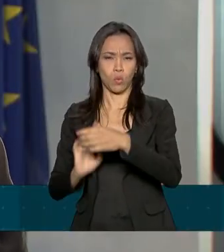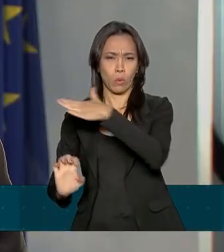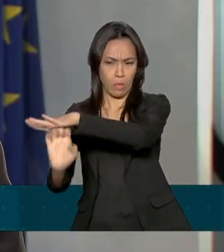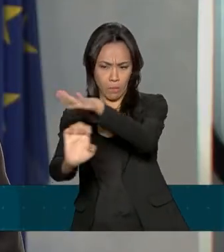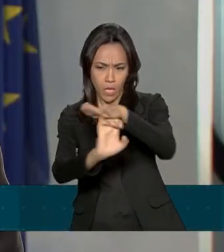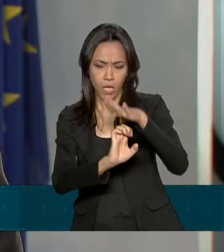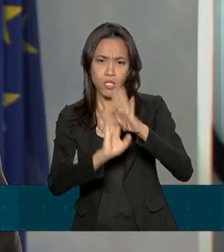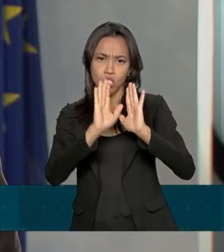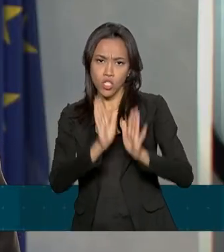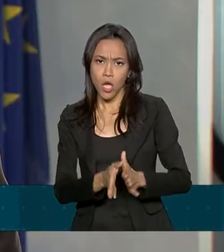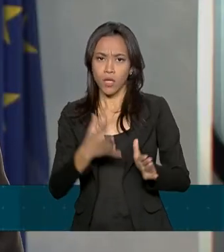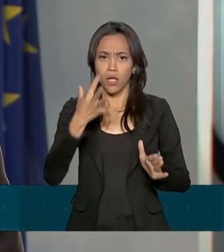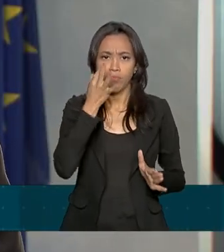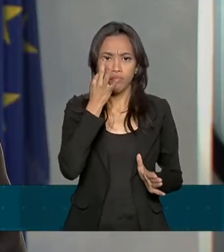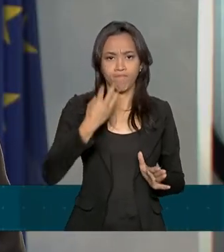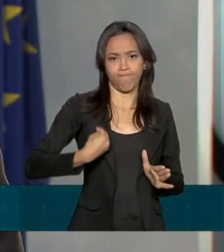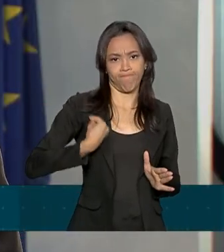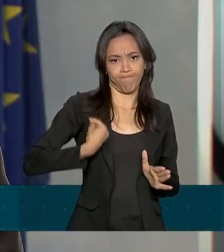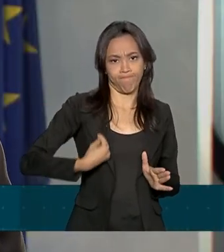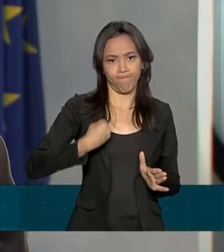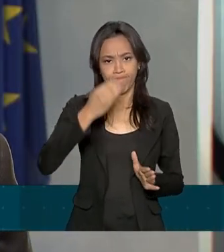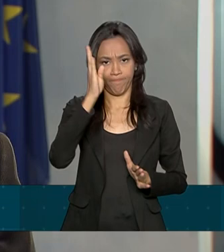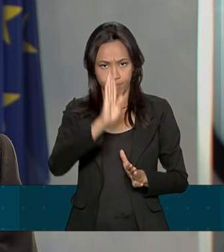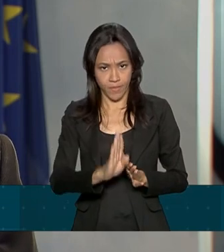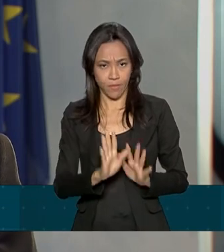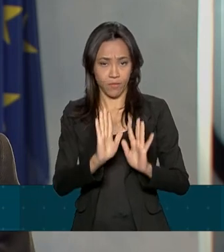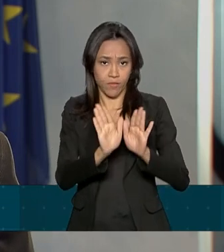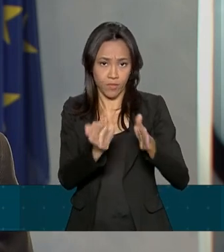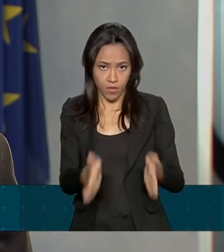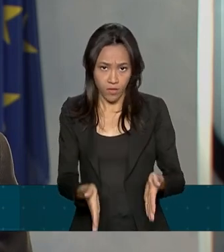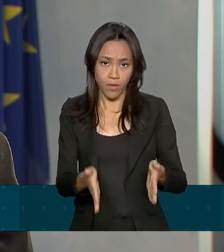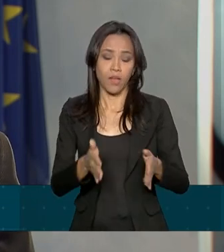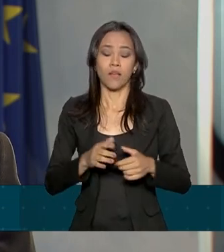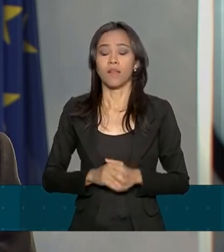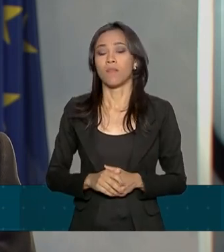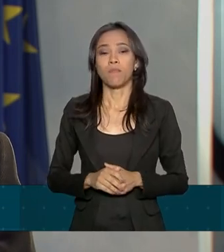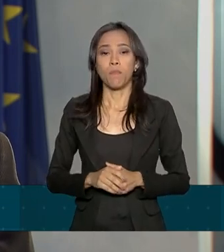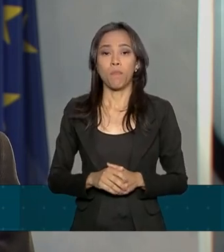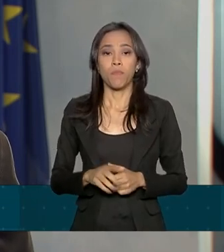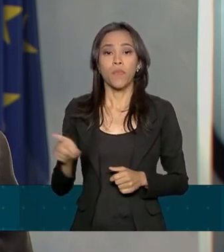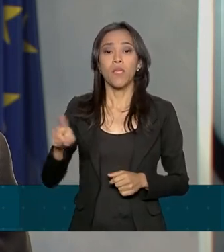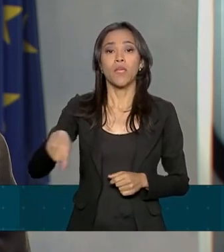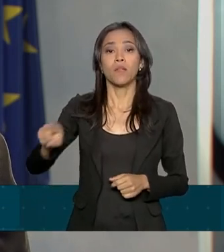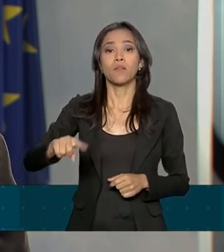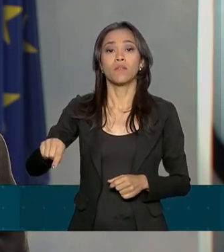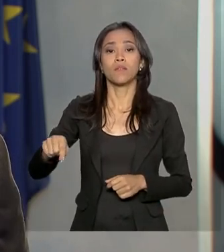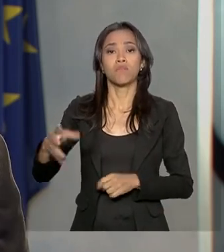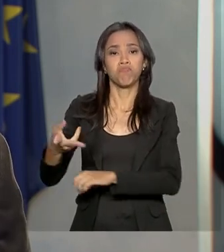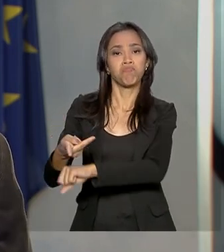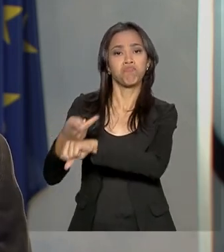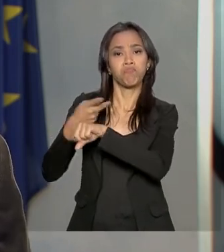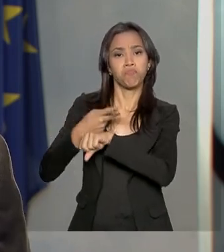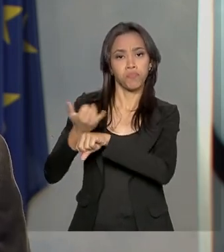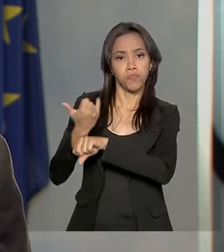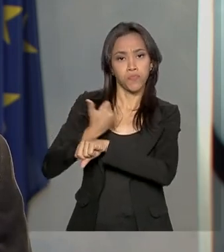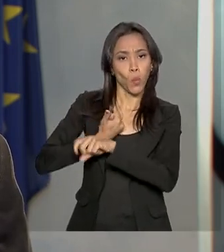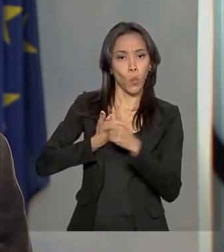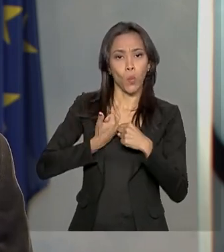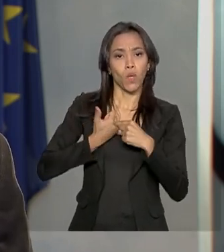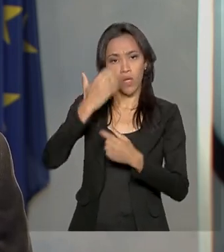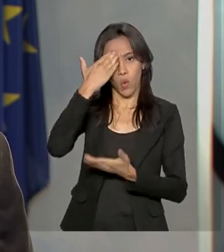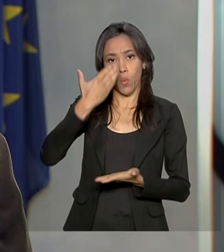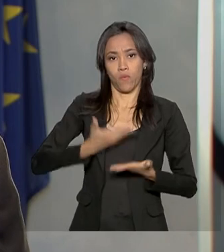estabelecidas no Brasil que vieram enfatizar, que confiam no governo, que